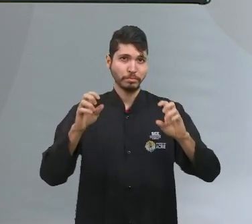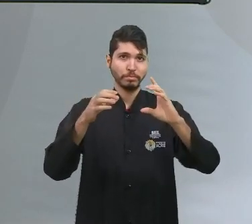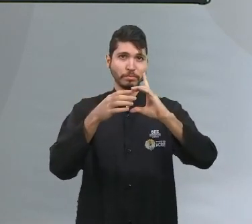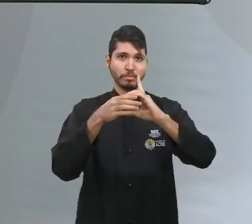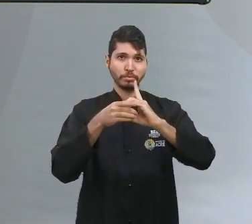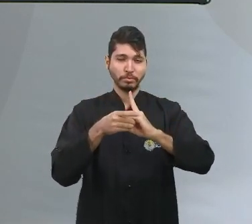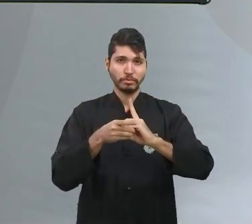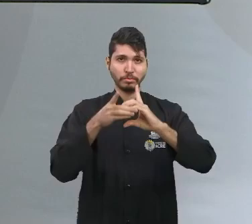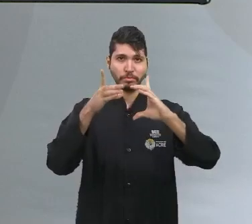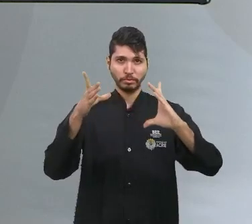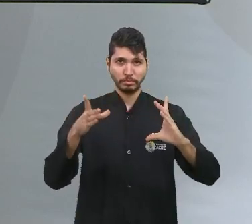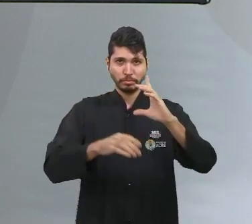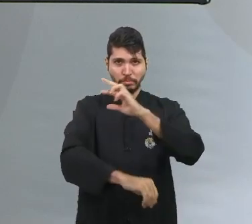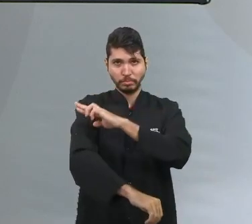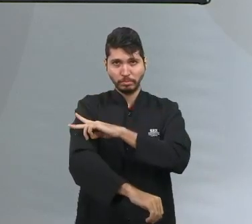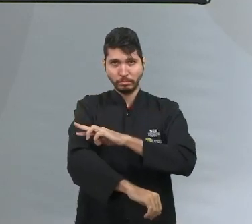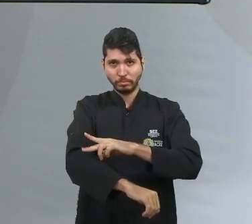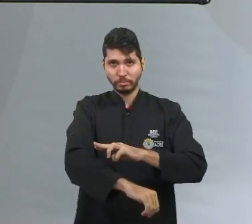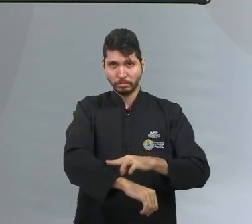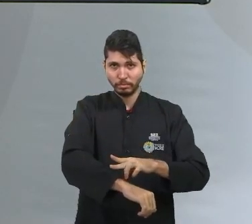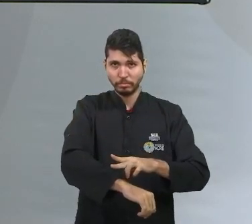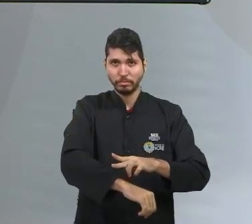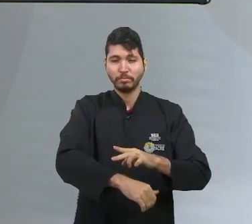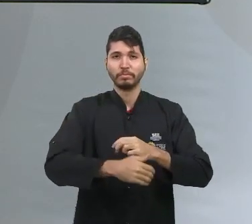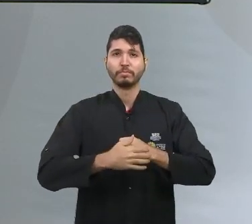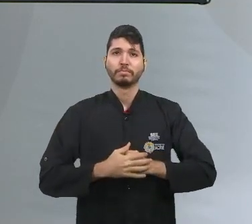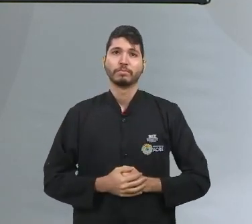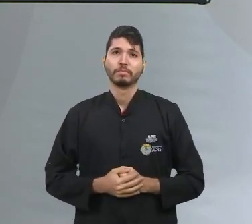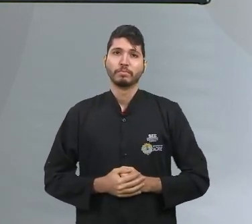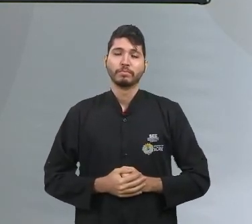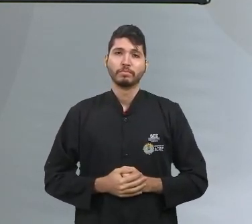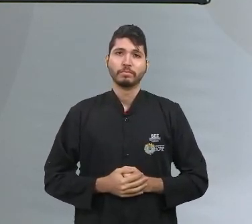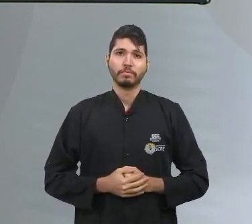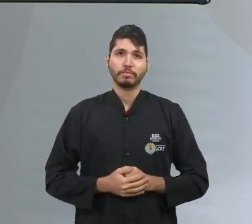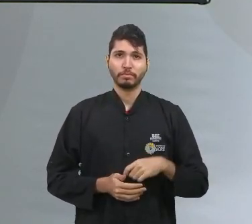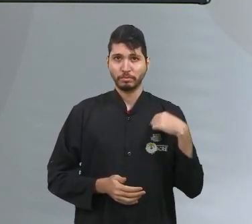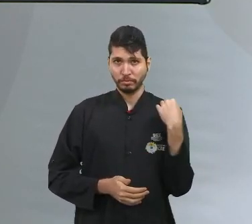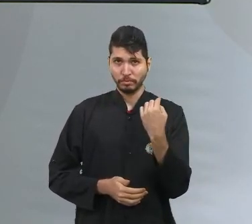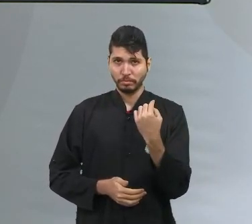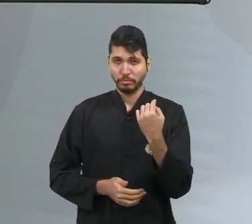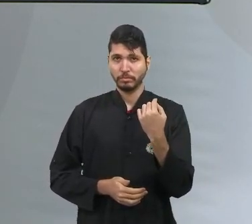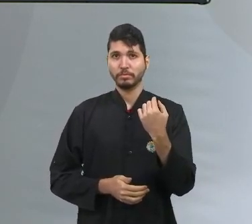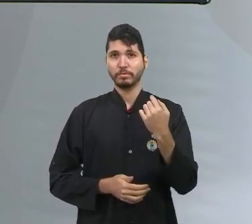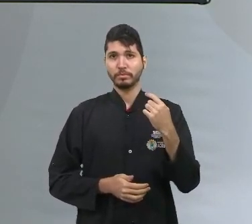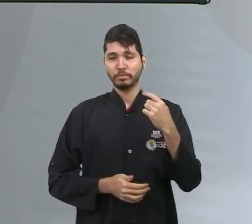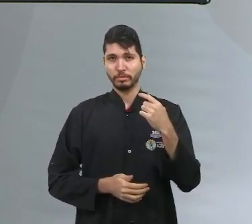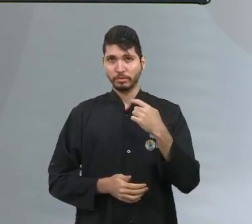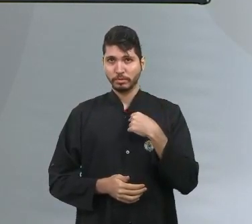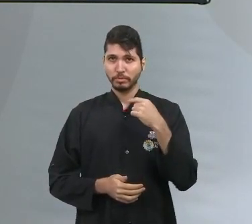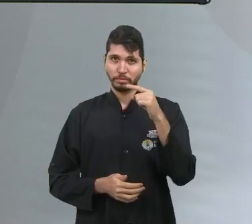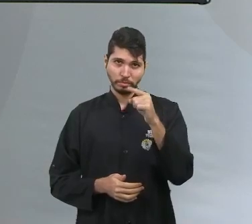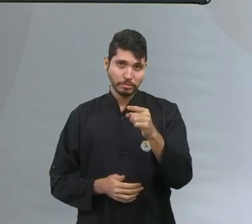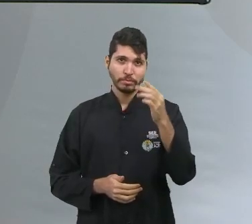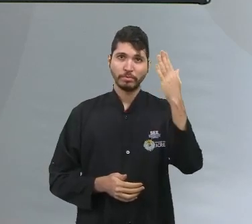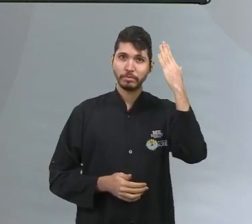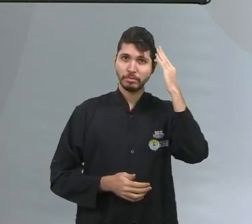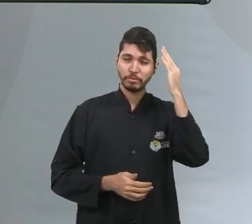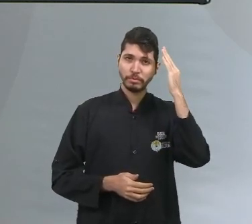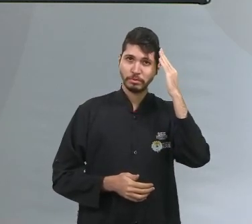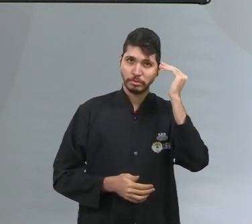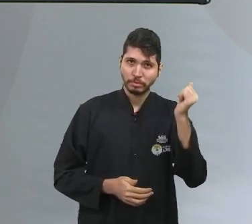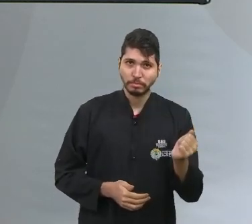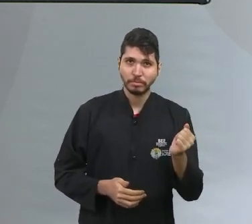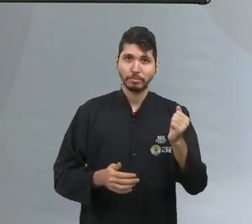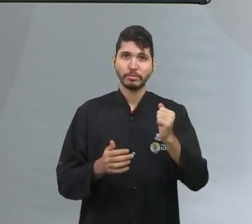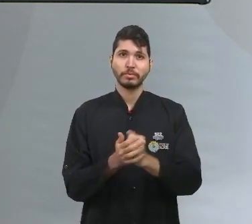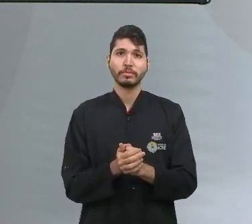racial. Nós sabemos que o histórico da sociedade brasileira, se nós retrocedermos